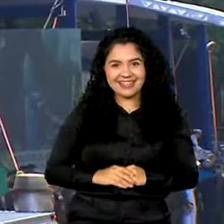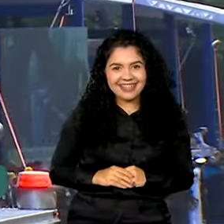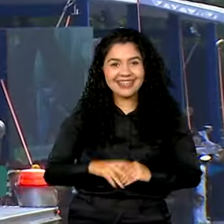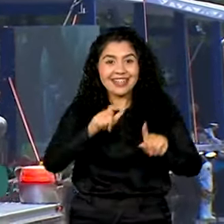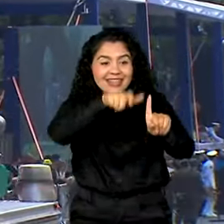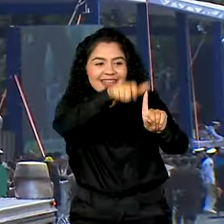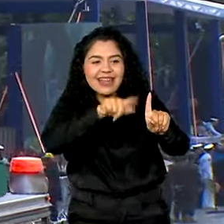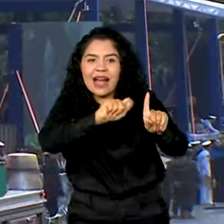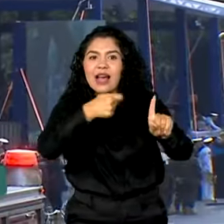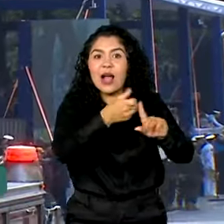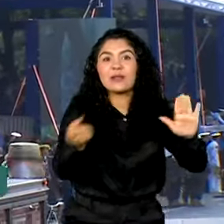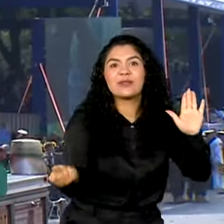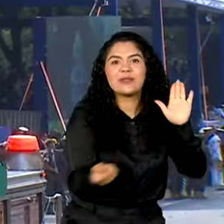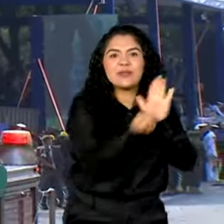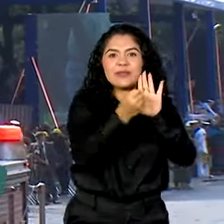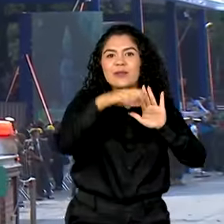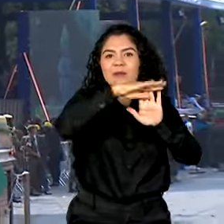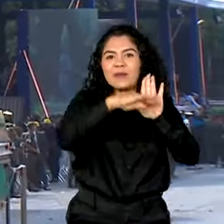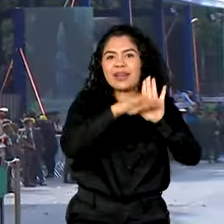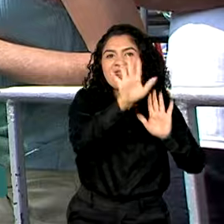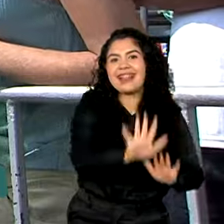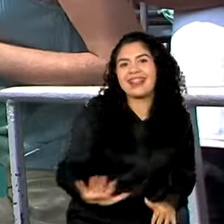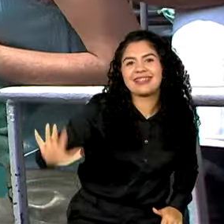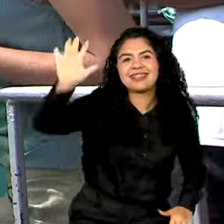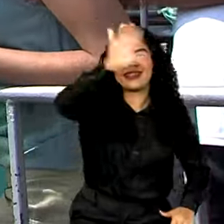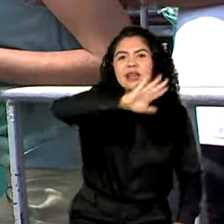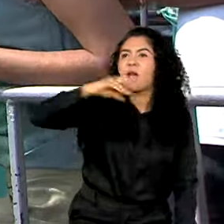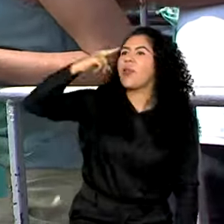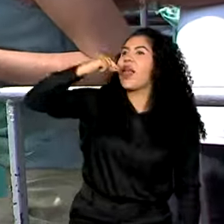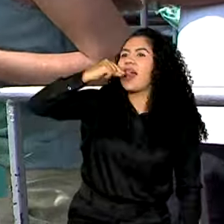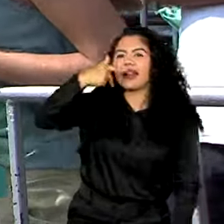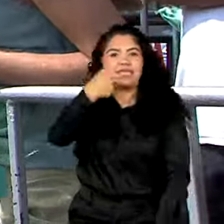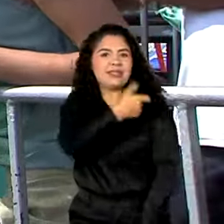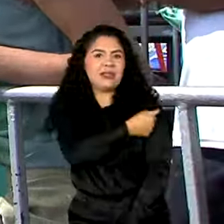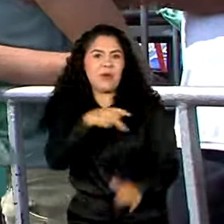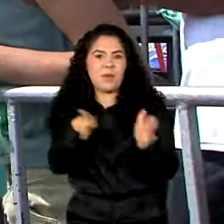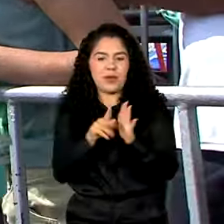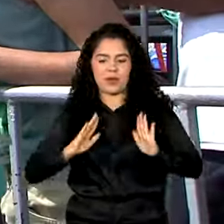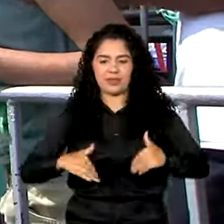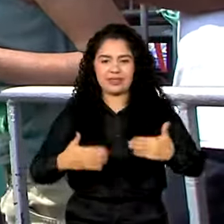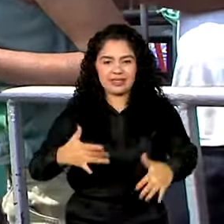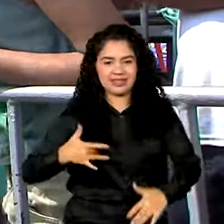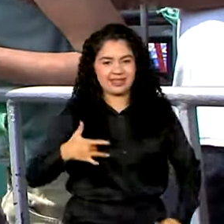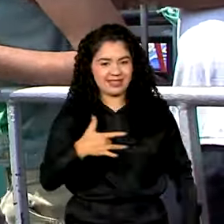é o símbolo do Programa Nacional de Imunizações do Ministério da Saúde.